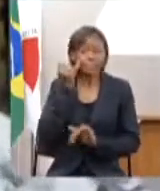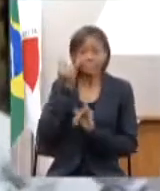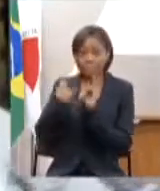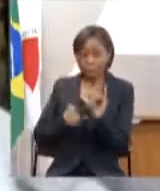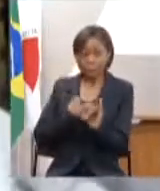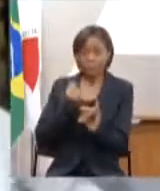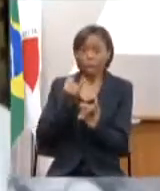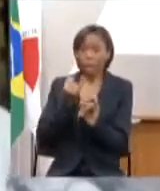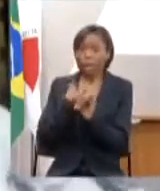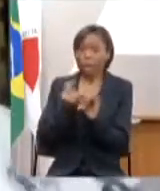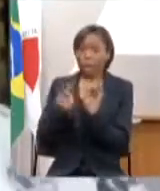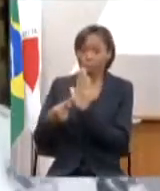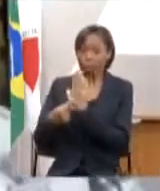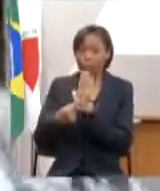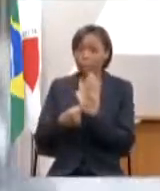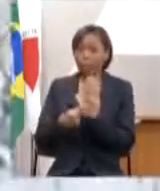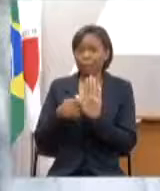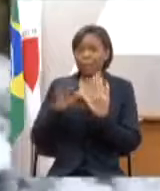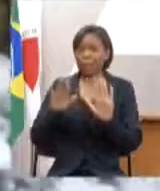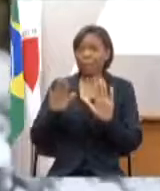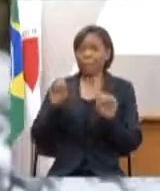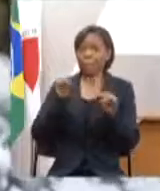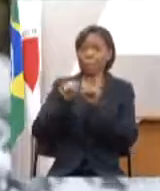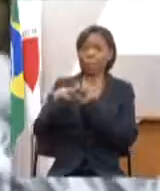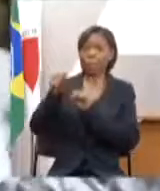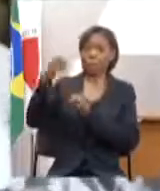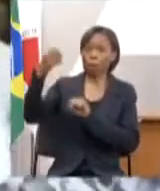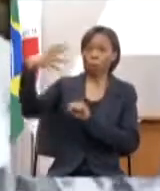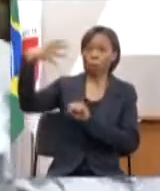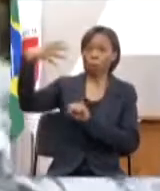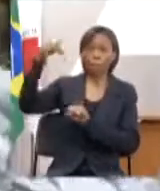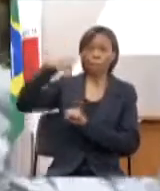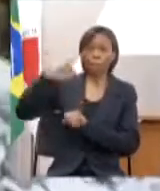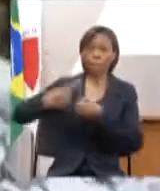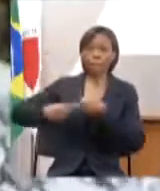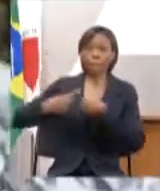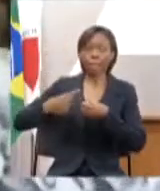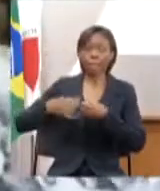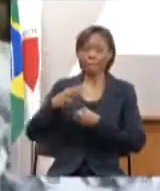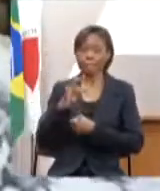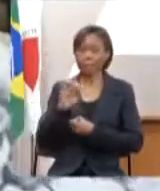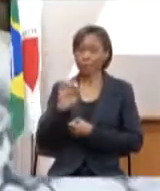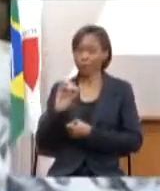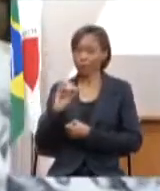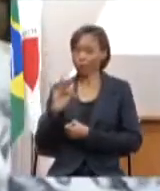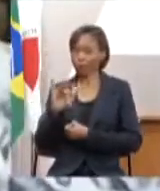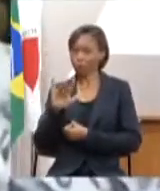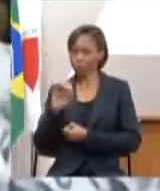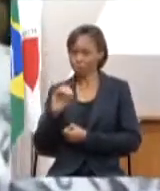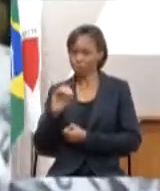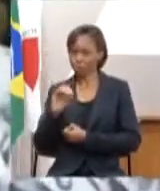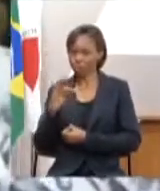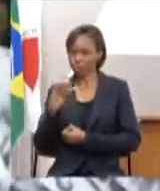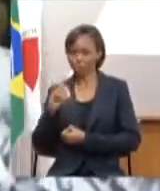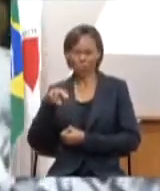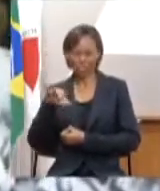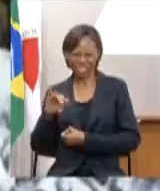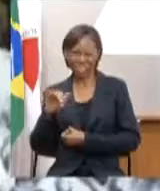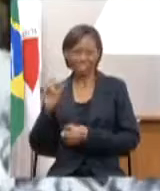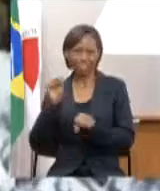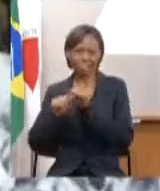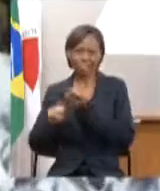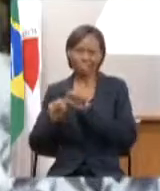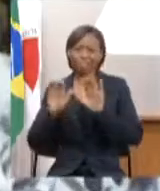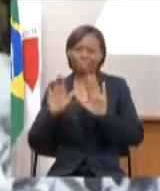de luz aqui na cidade então flotou a energia caiu coisa louca então peguei agora um pouco da fala do